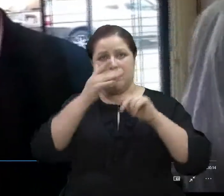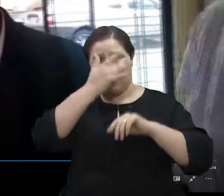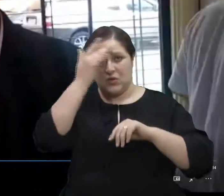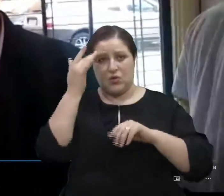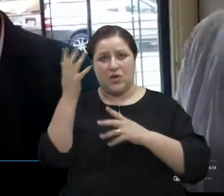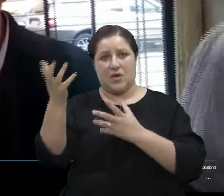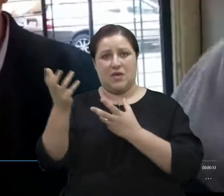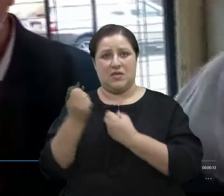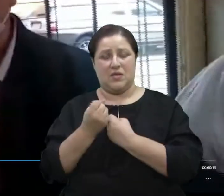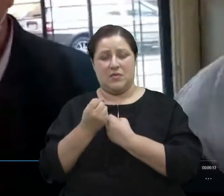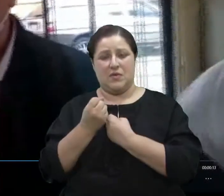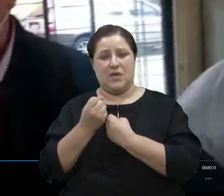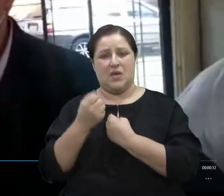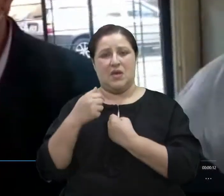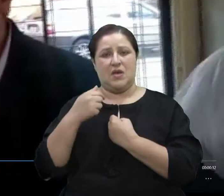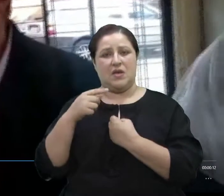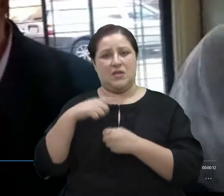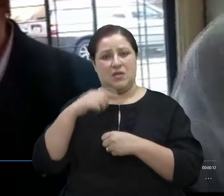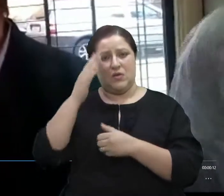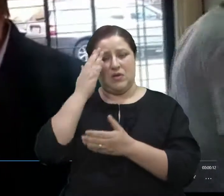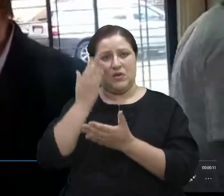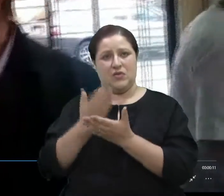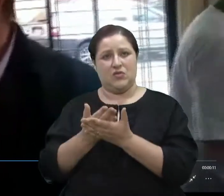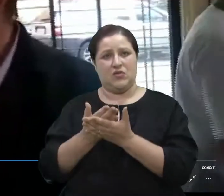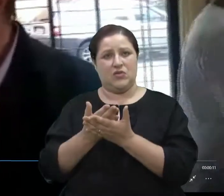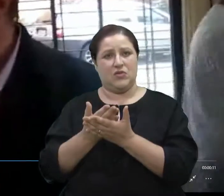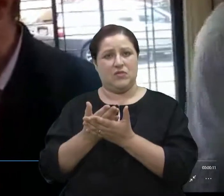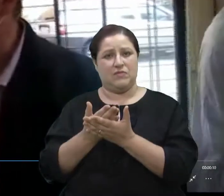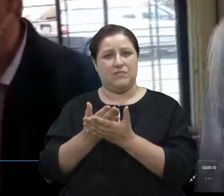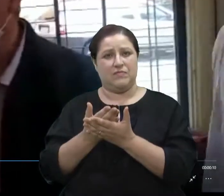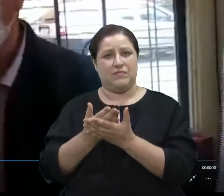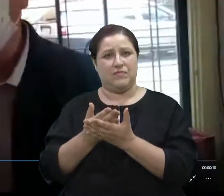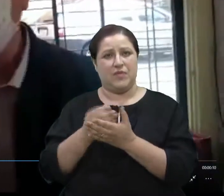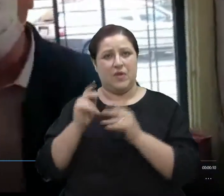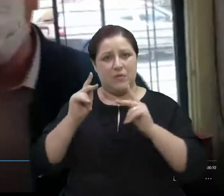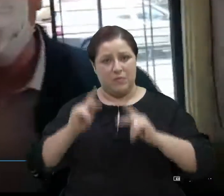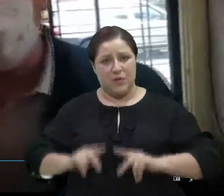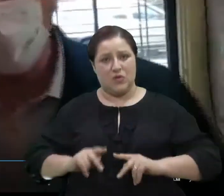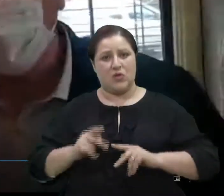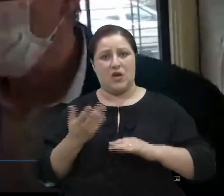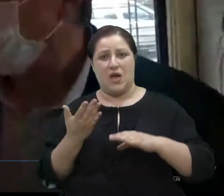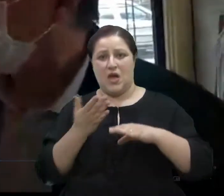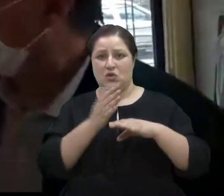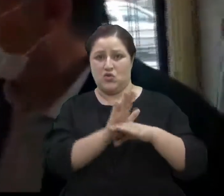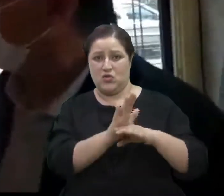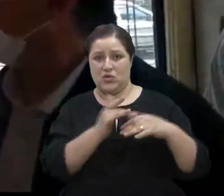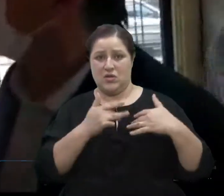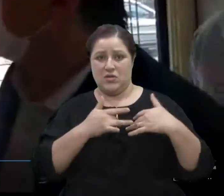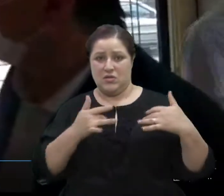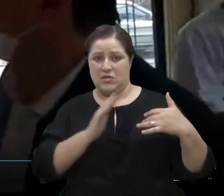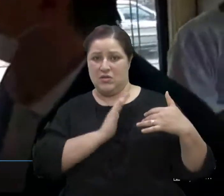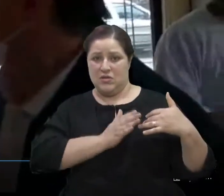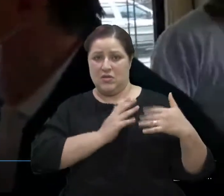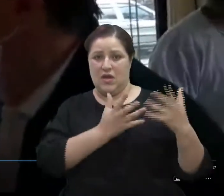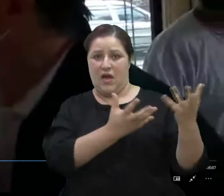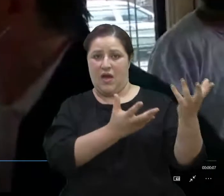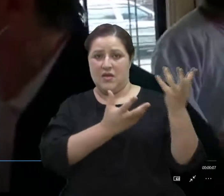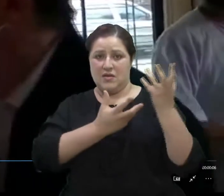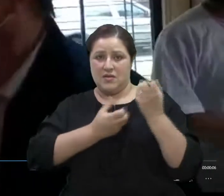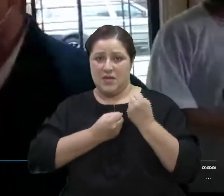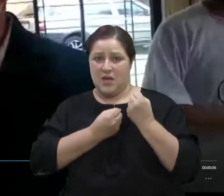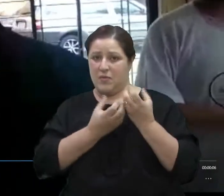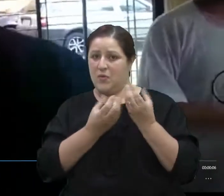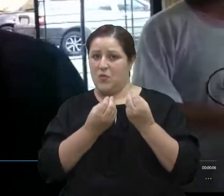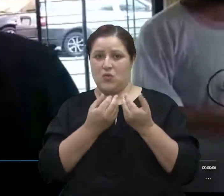recebem. E eu tenho comigo que quem faz o bem recebe muito mais, né? Com